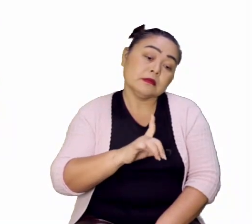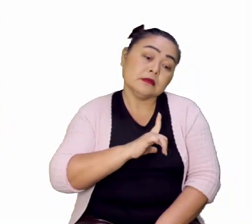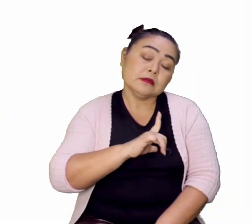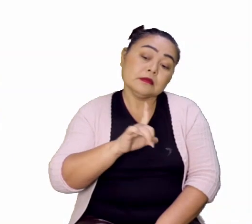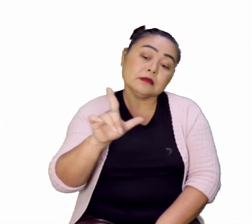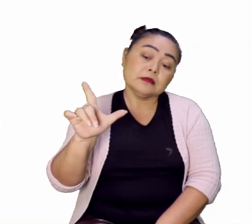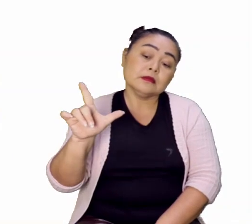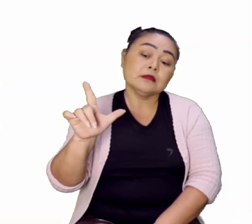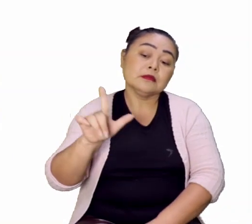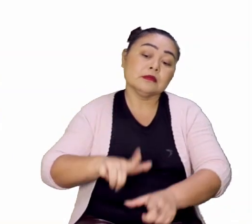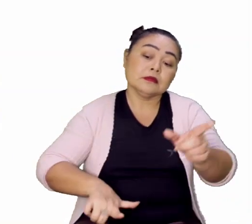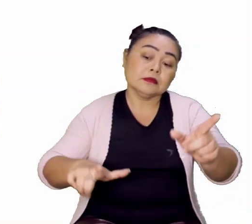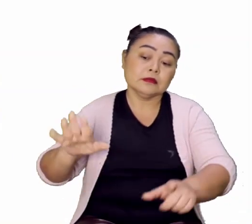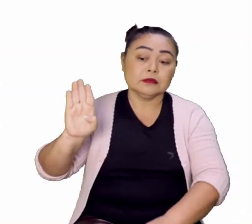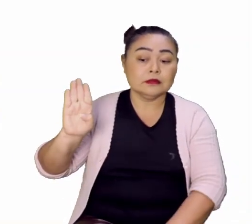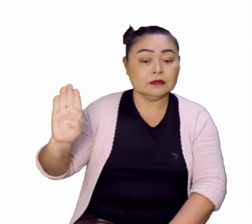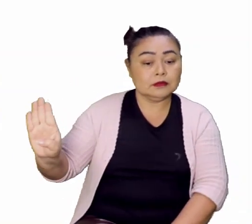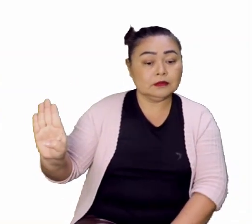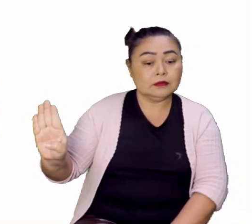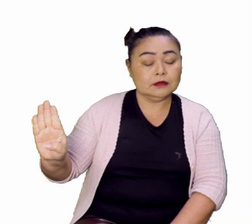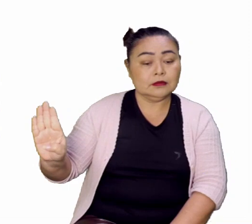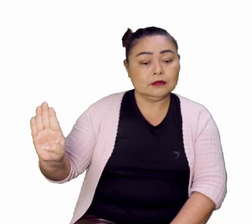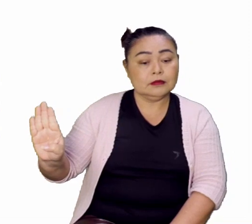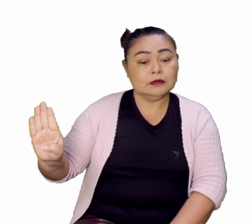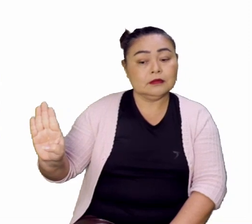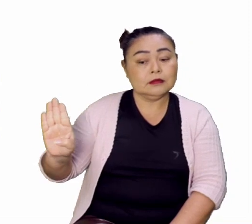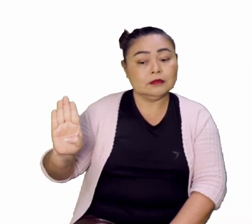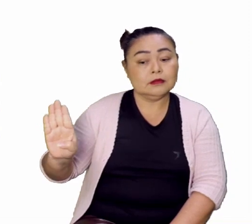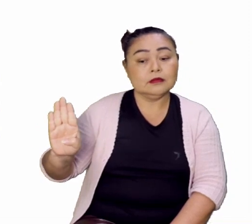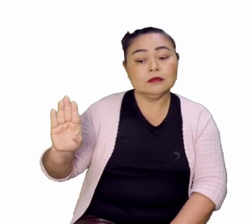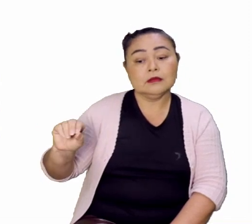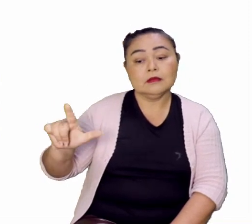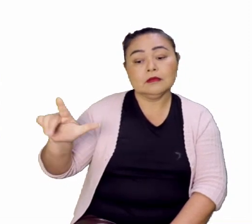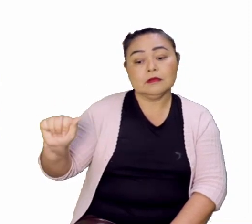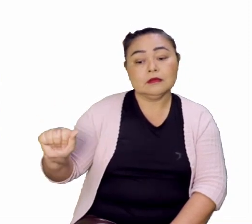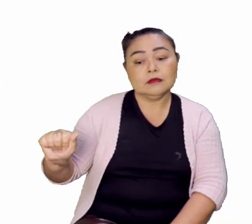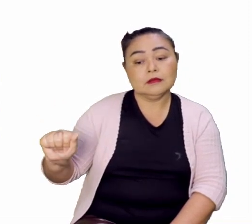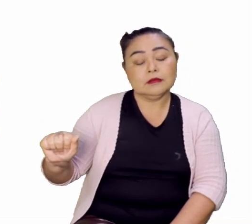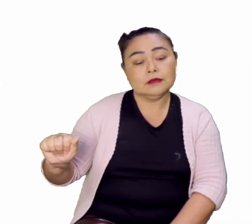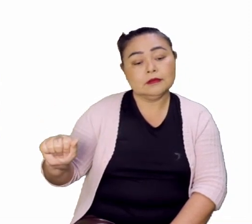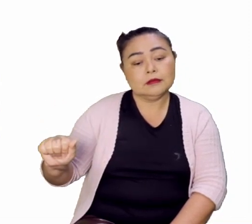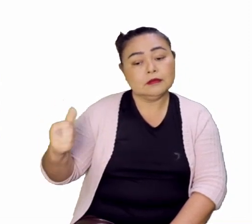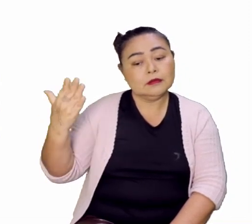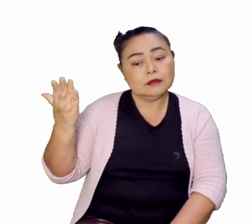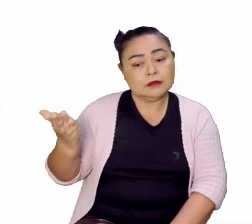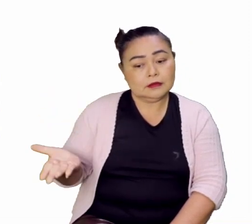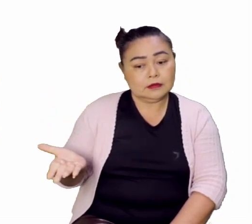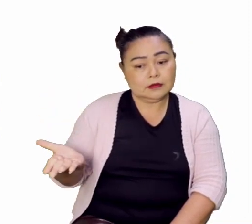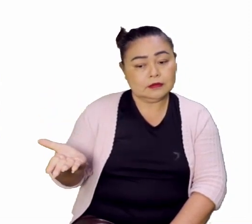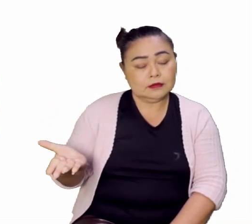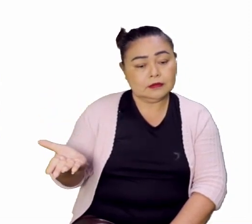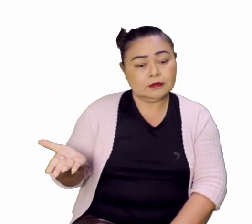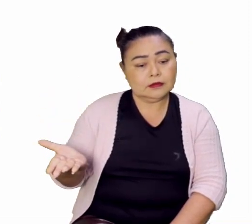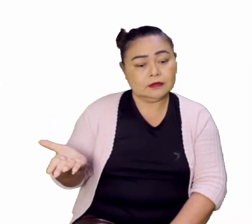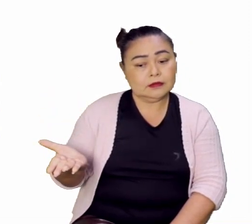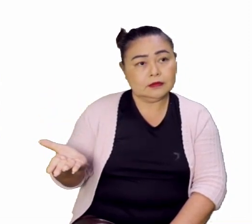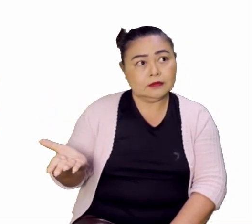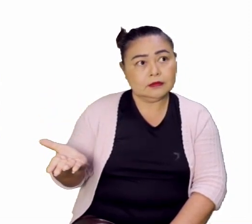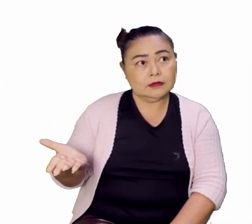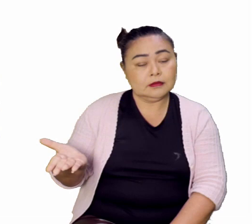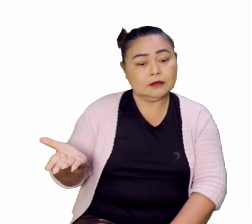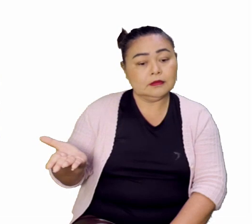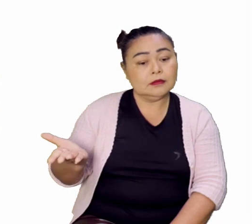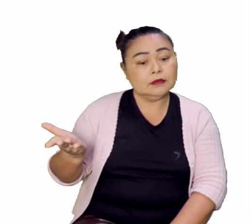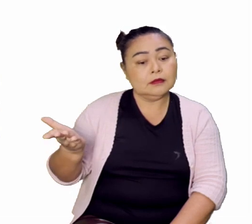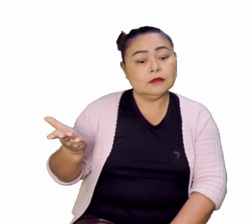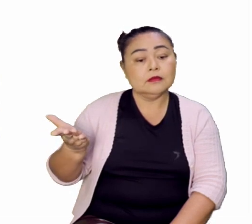letra B. B de bola. Aí, entre elas,